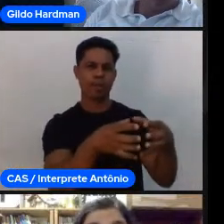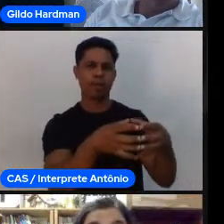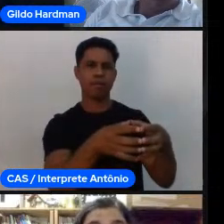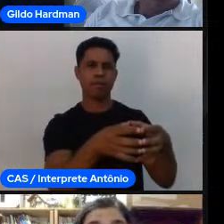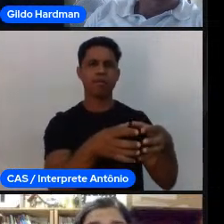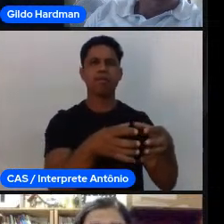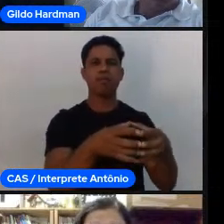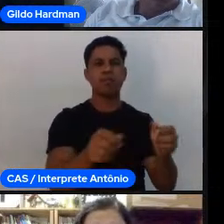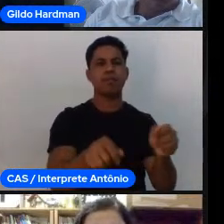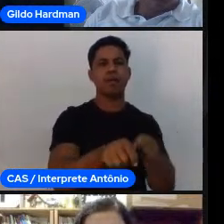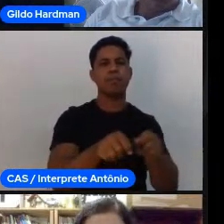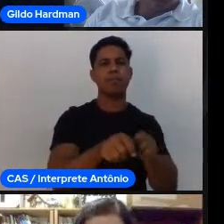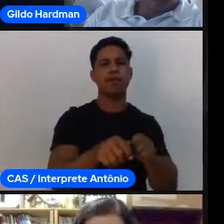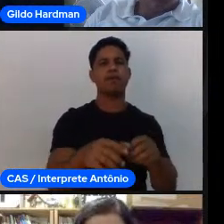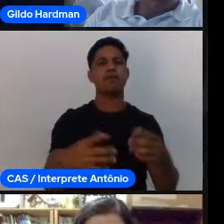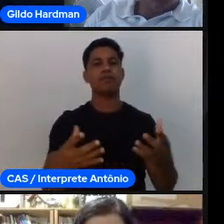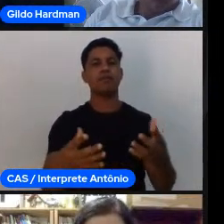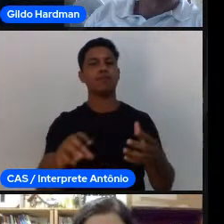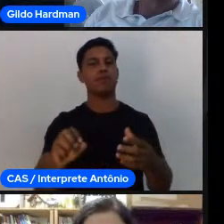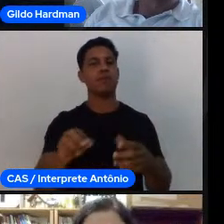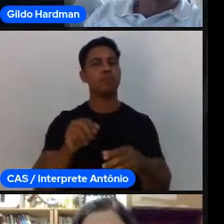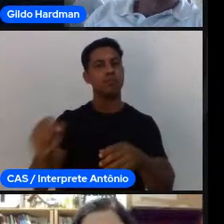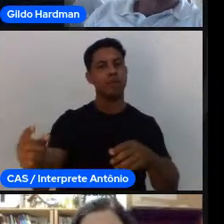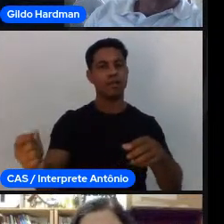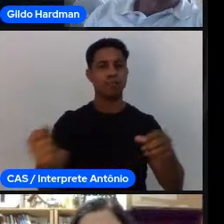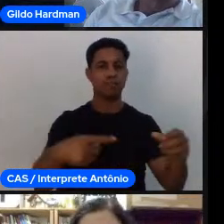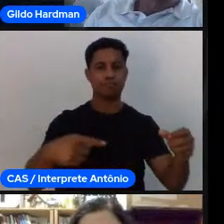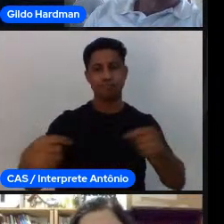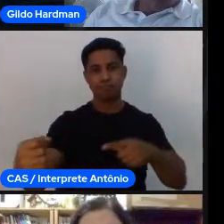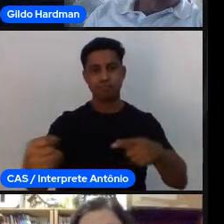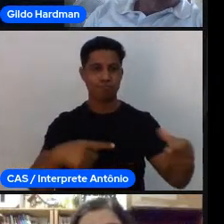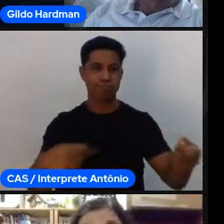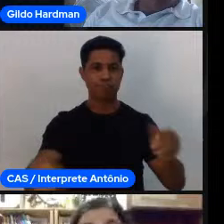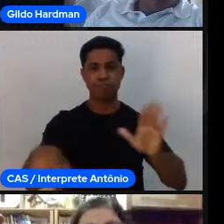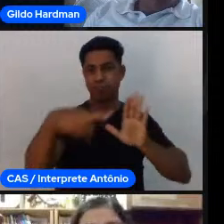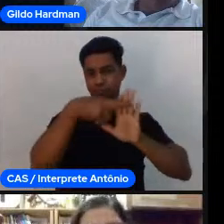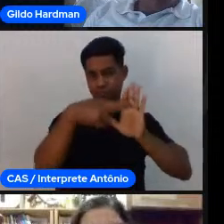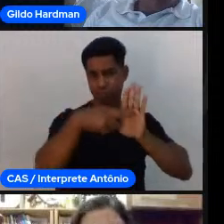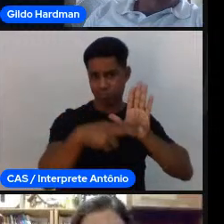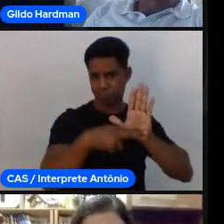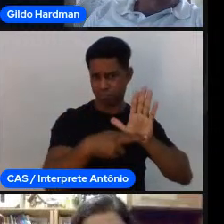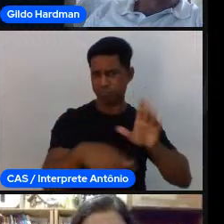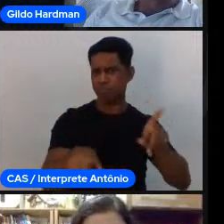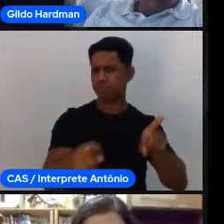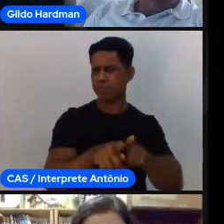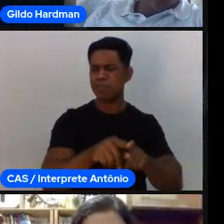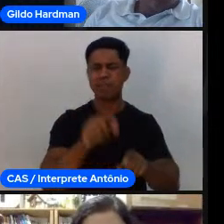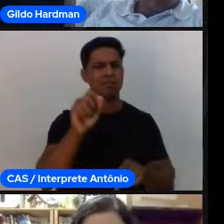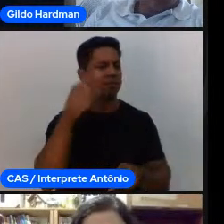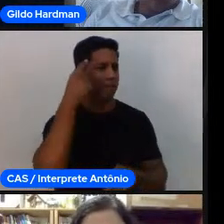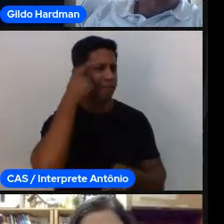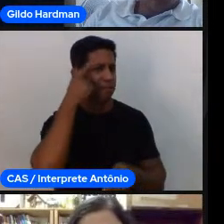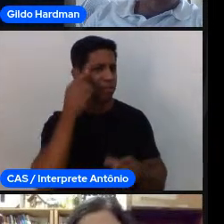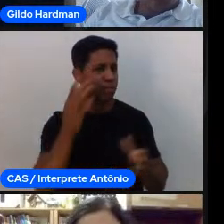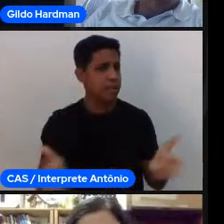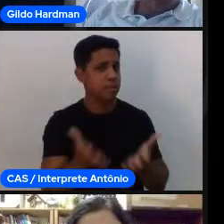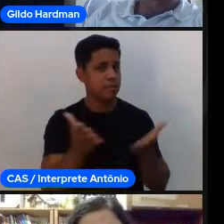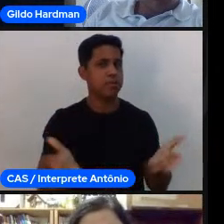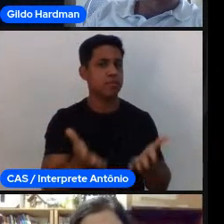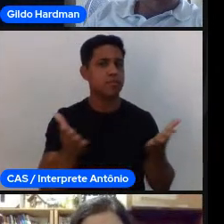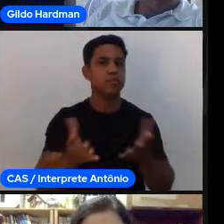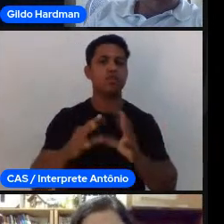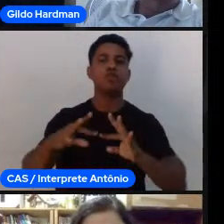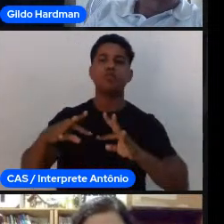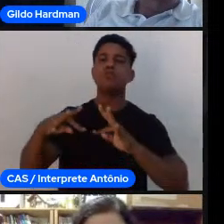esses elementos estruturantes comum, eu não estou estimulando todos os esportes que depois vão ganhar